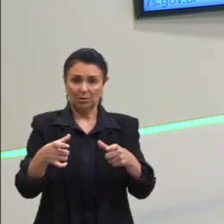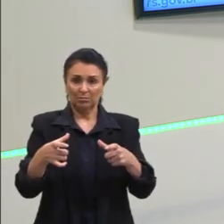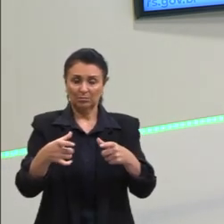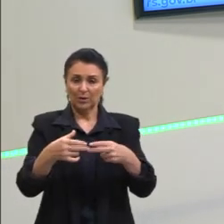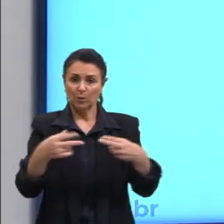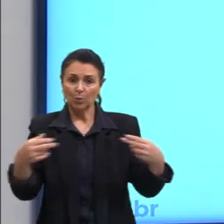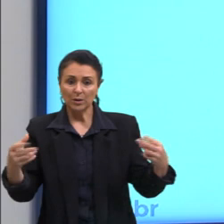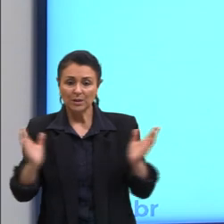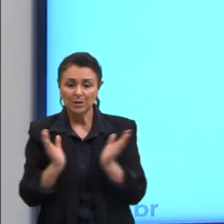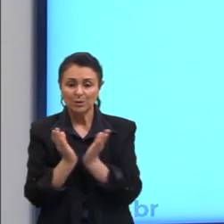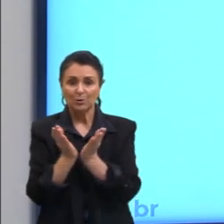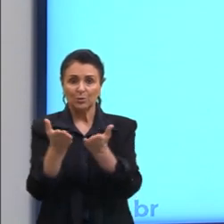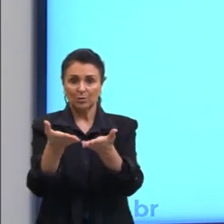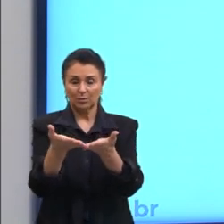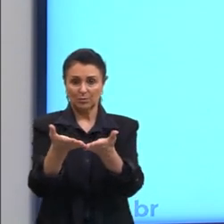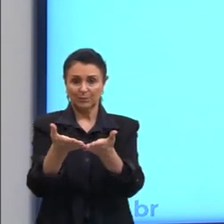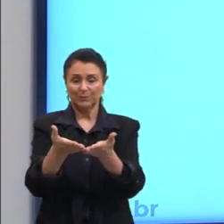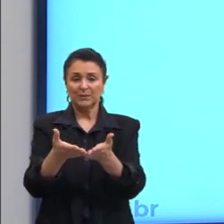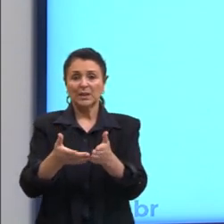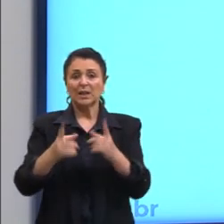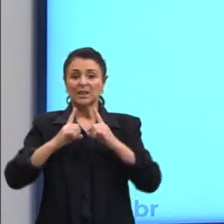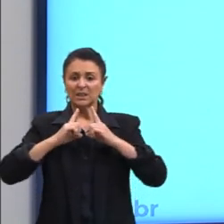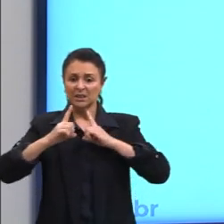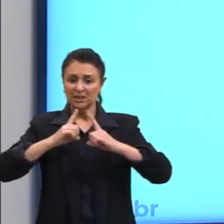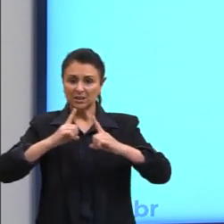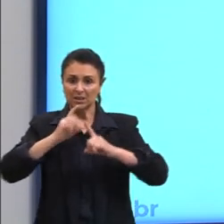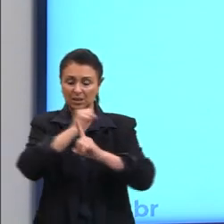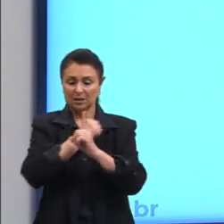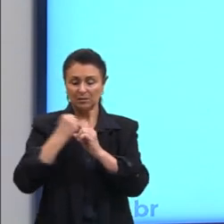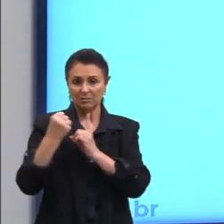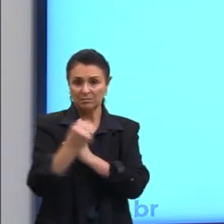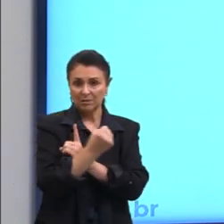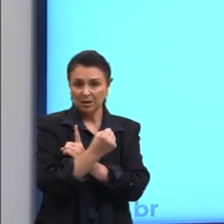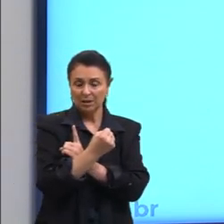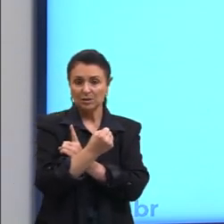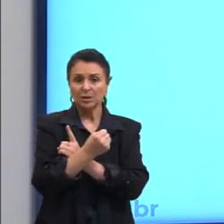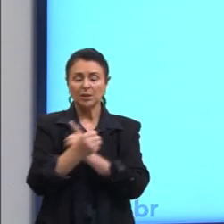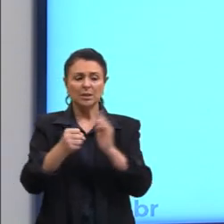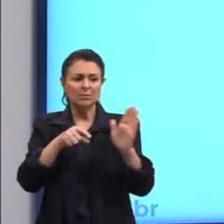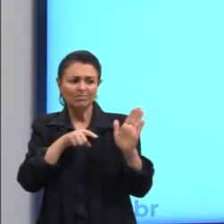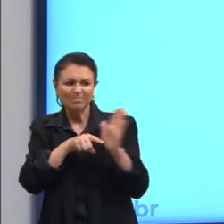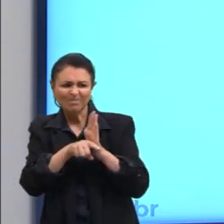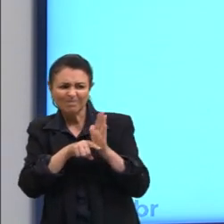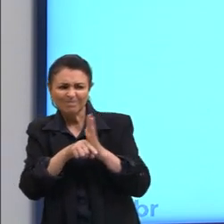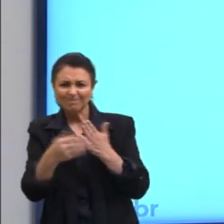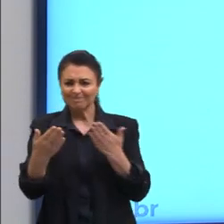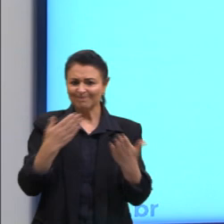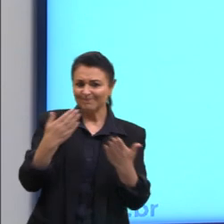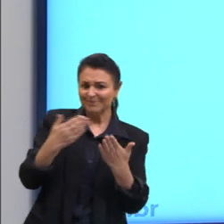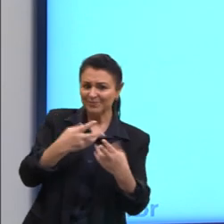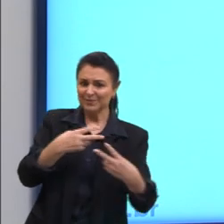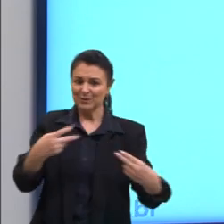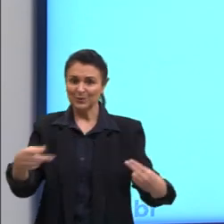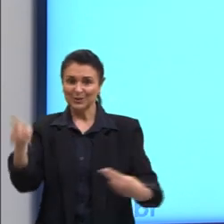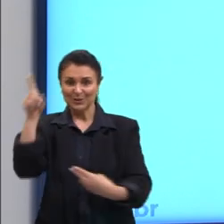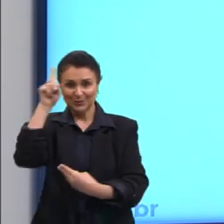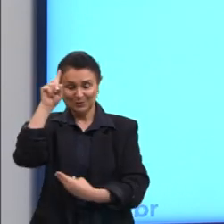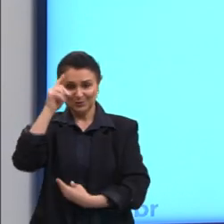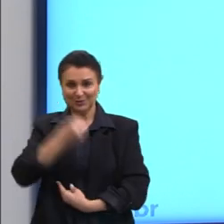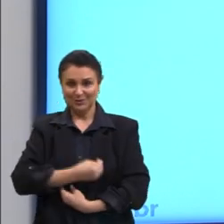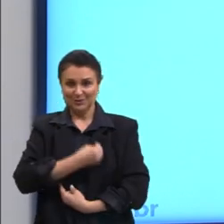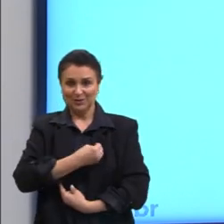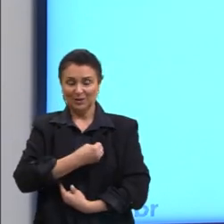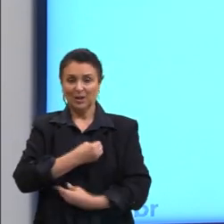questões coletivas, crítica à sociedade e questionamento sobre o cotidiano. Gênero